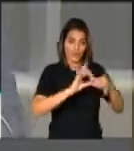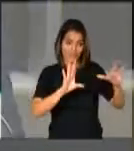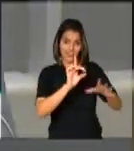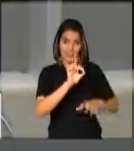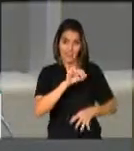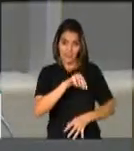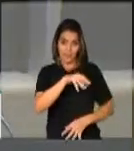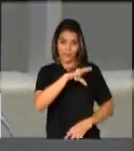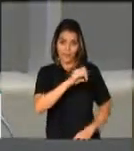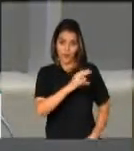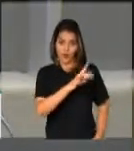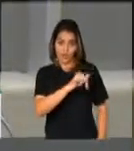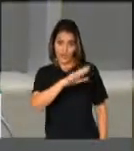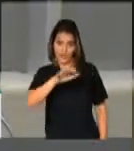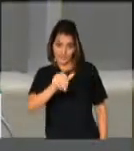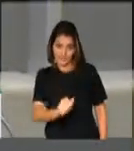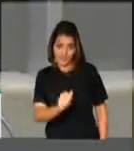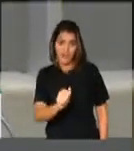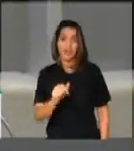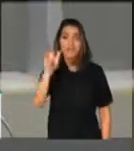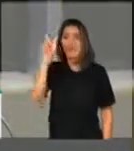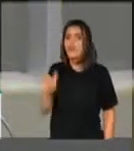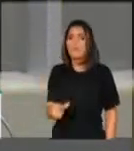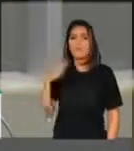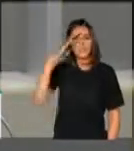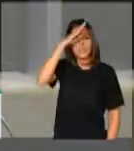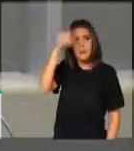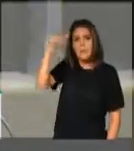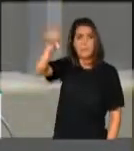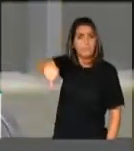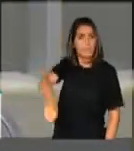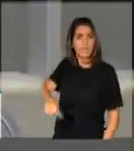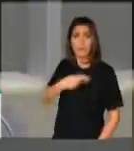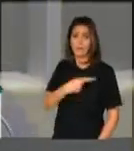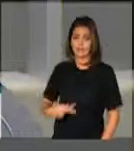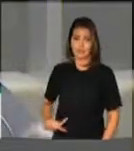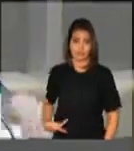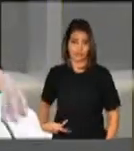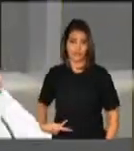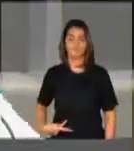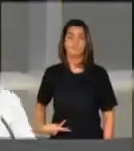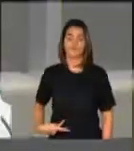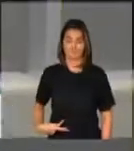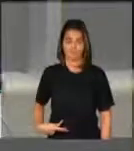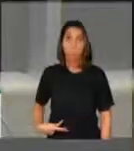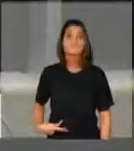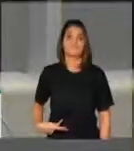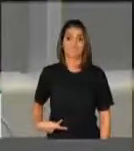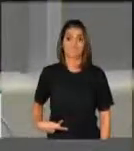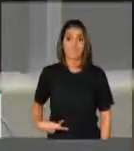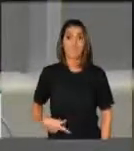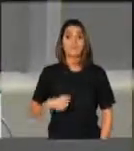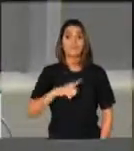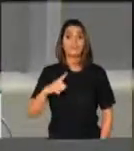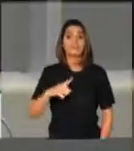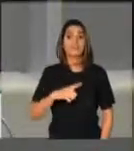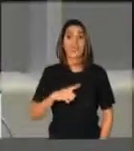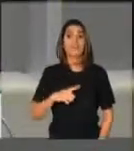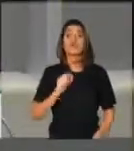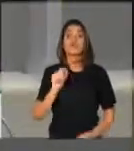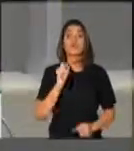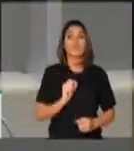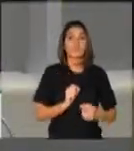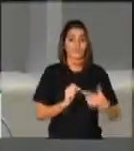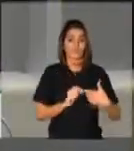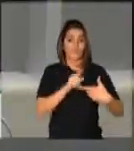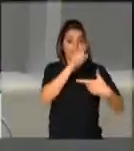avaliação da história da nossa recente democracia. Esse aqui é o gráfico que